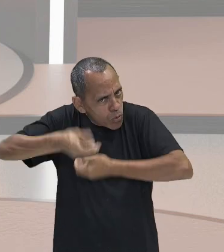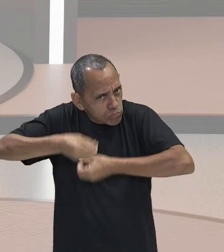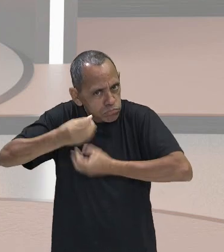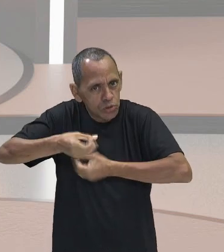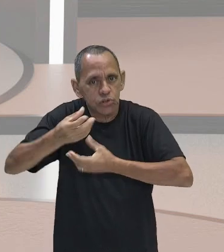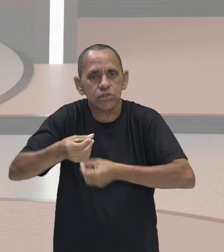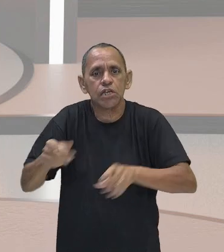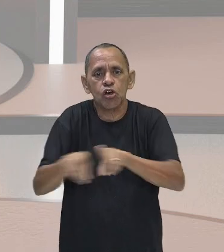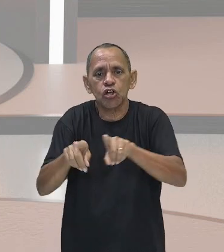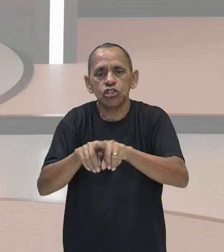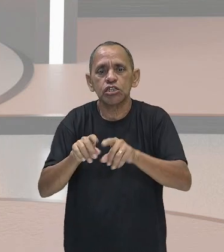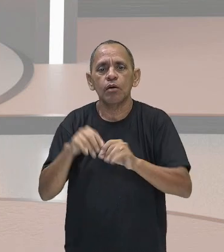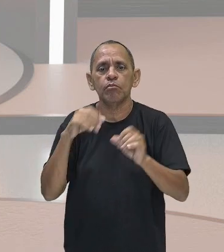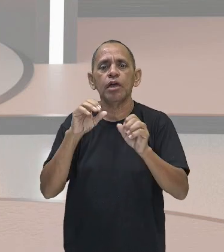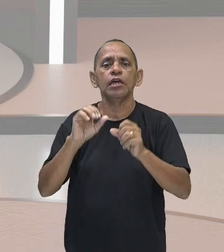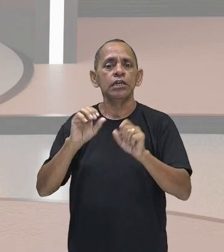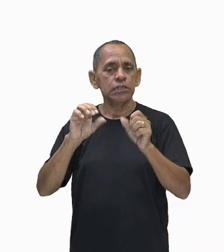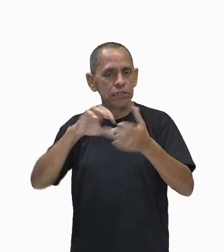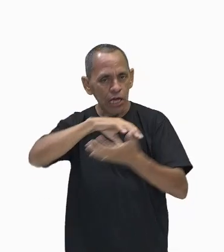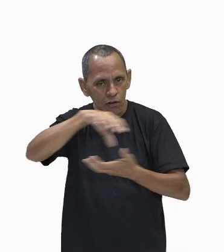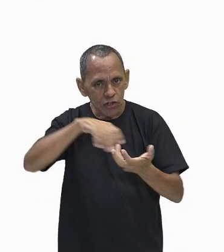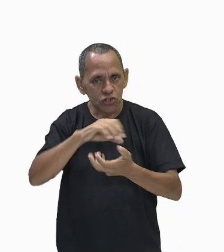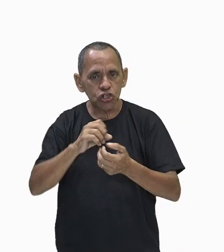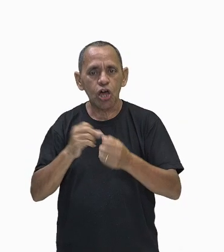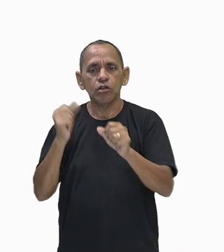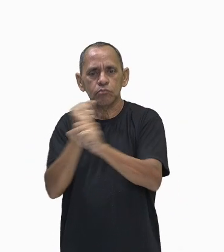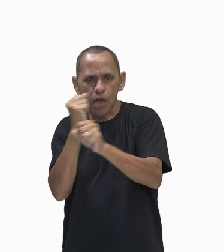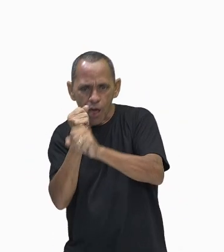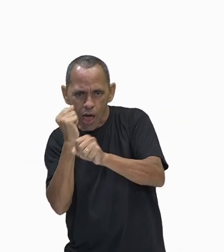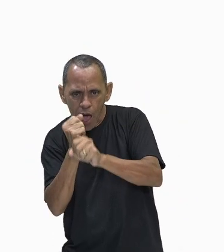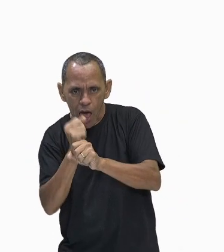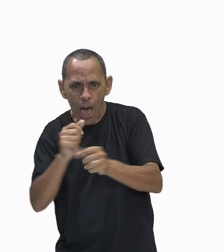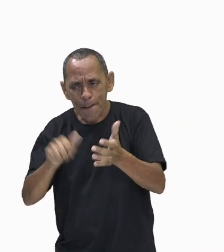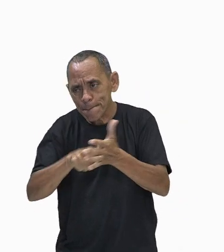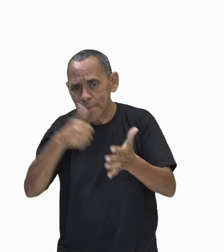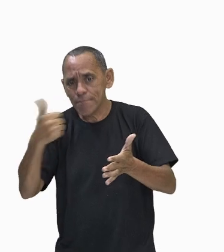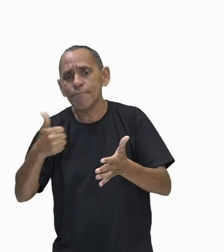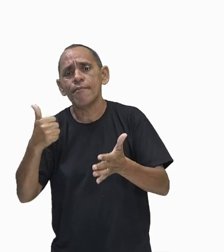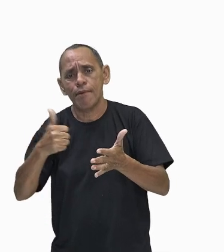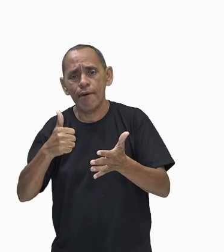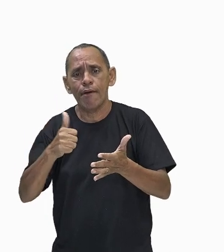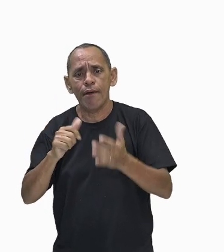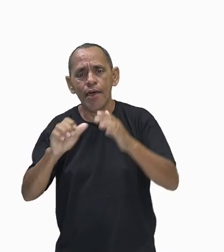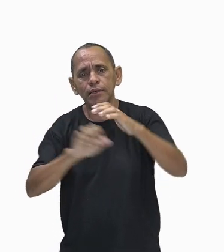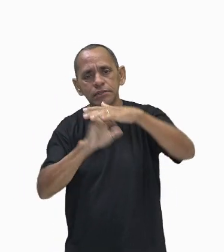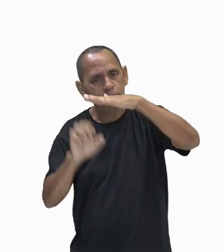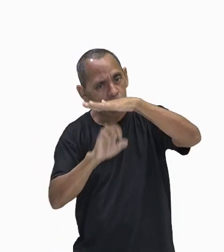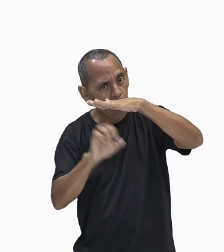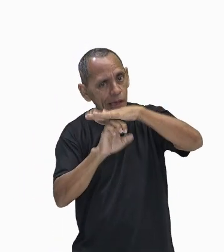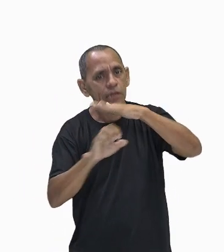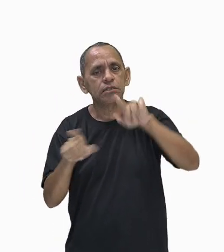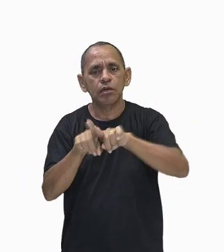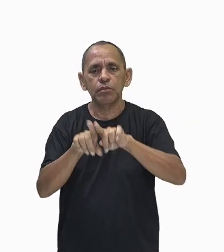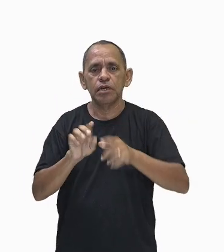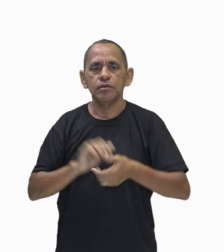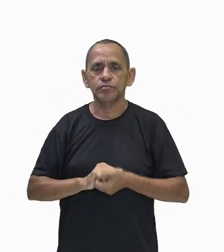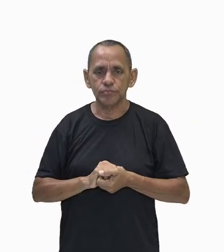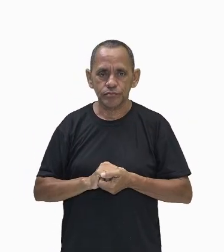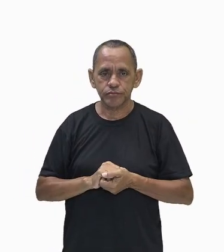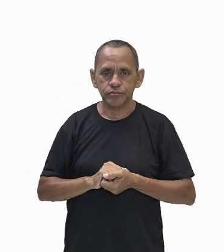surgimento das primeiras indústrias. Vamos adiante com o texto. Principais inovações técnicas e científicas, tá, gente?